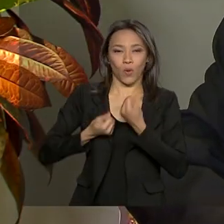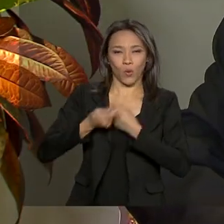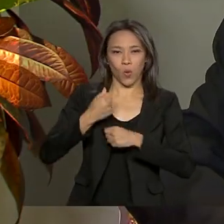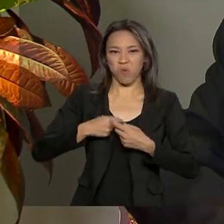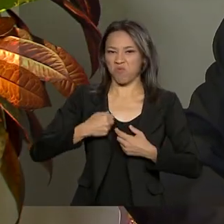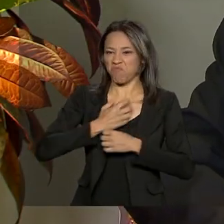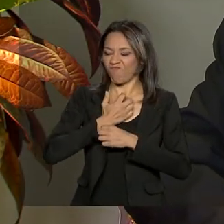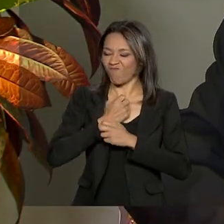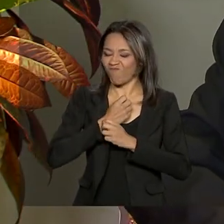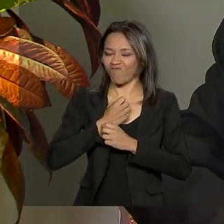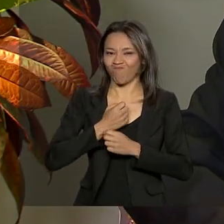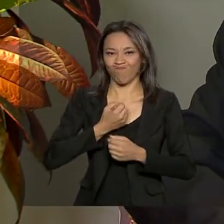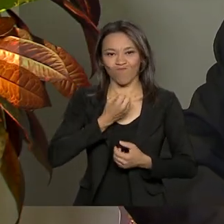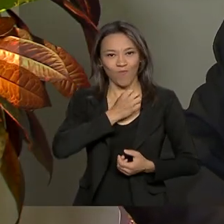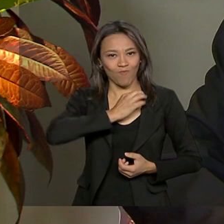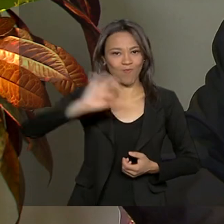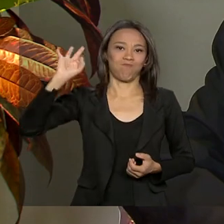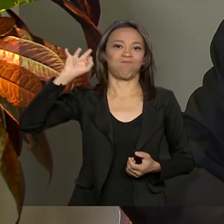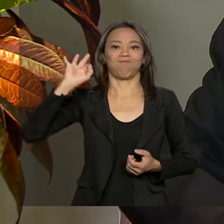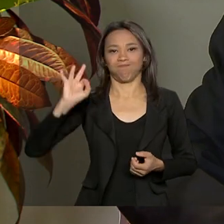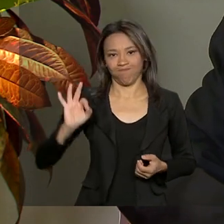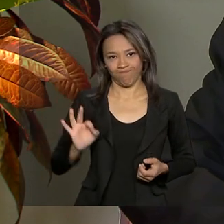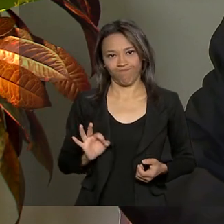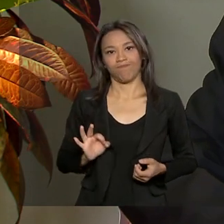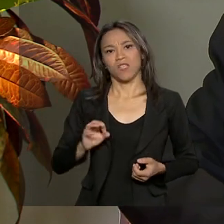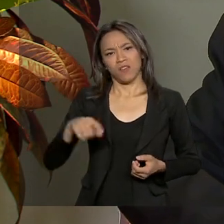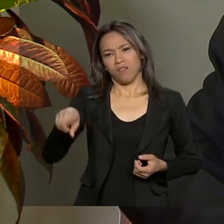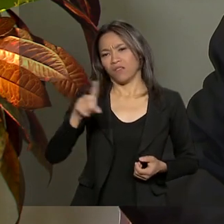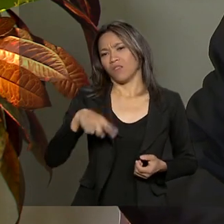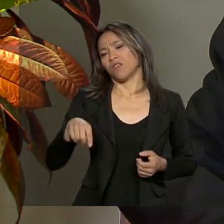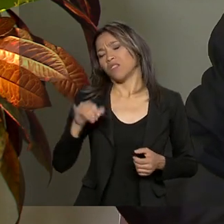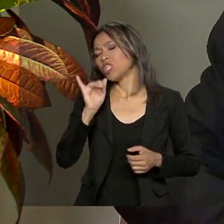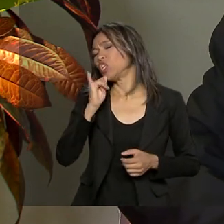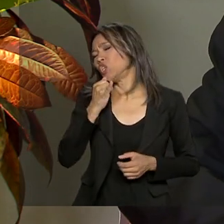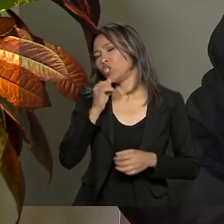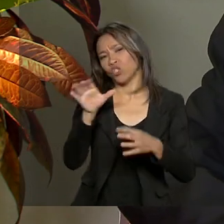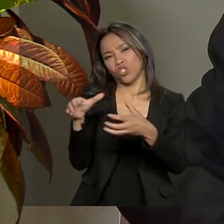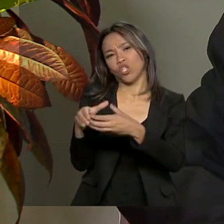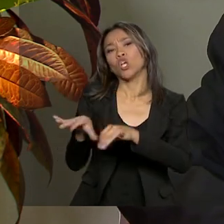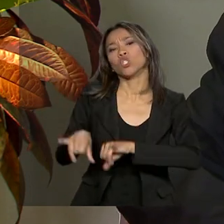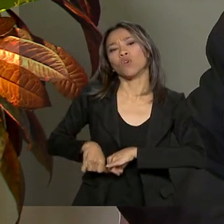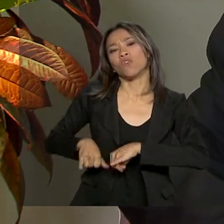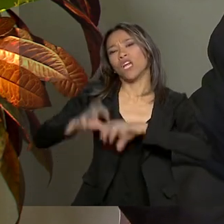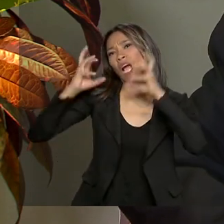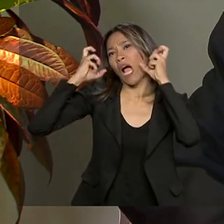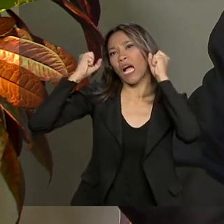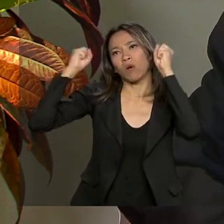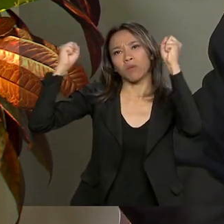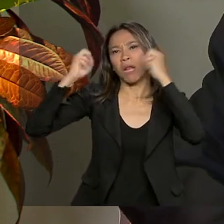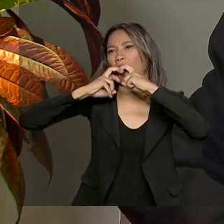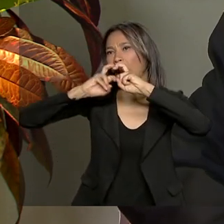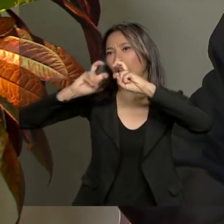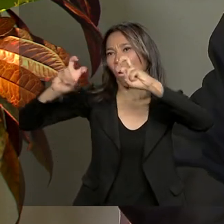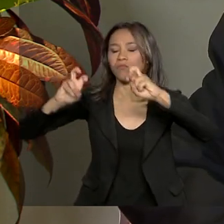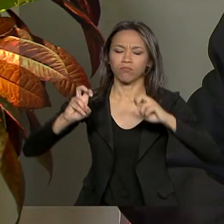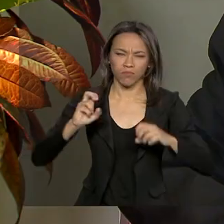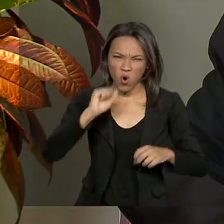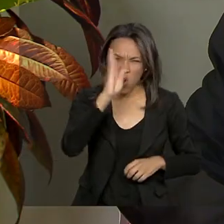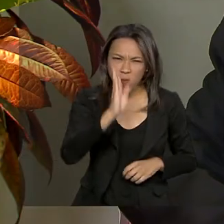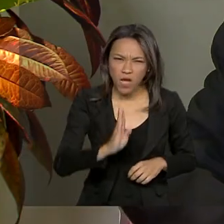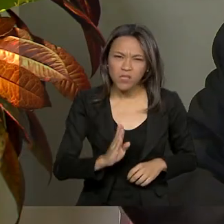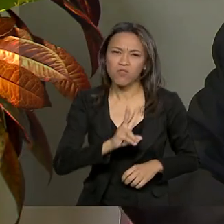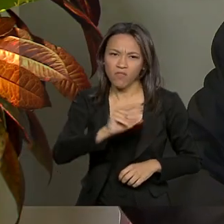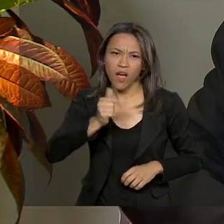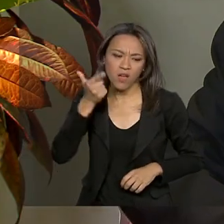série. E o pessoal pode sofrer aí, viu? Podem sofrer, podem ficar tristes, podem arrancar os cabelos. O Brasil vai dar